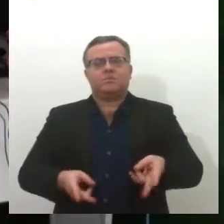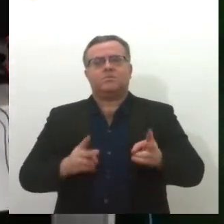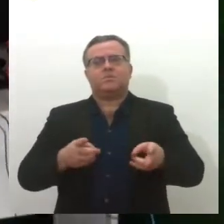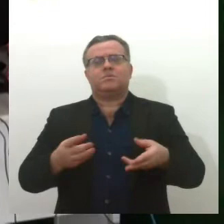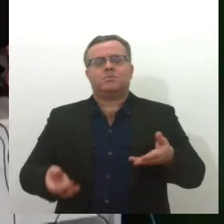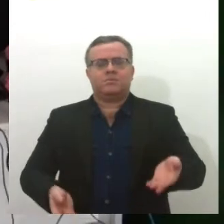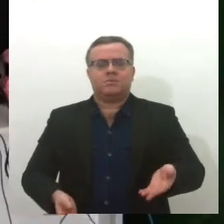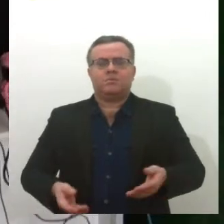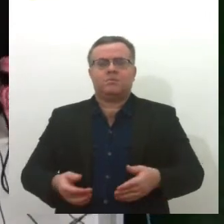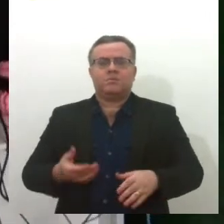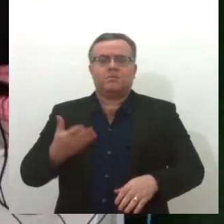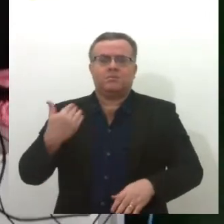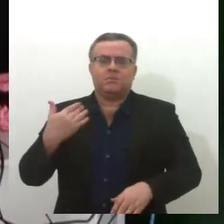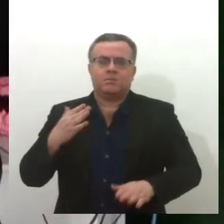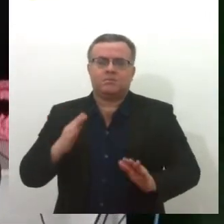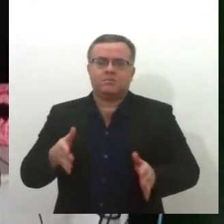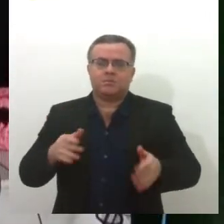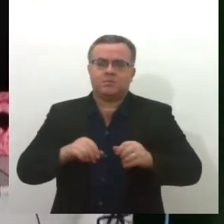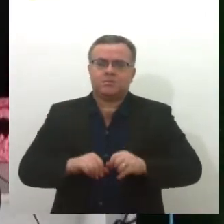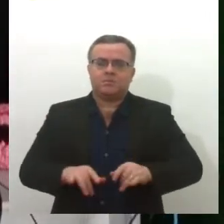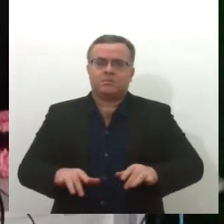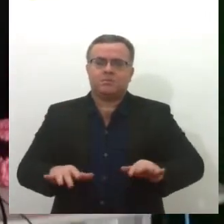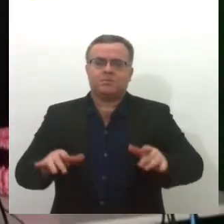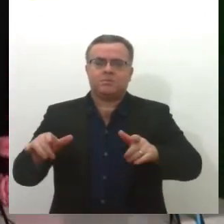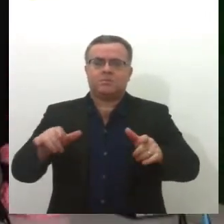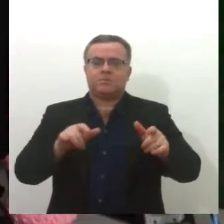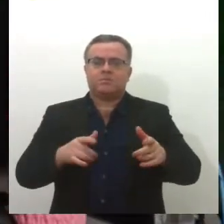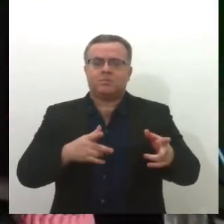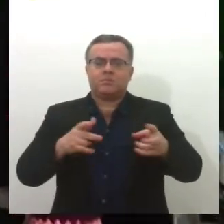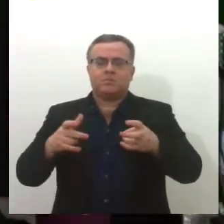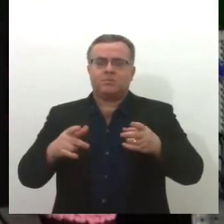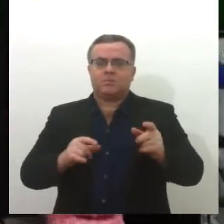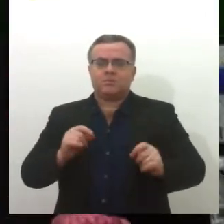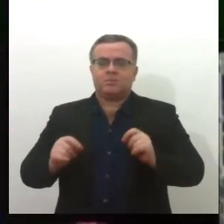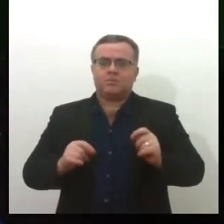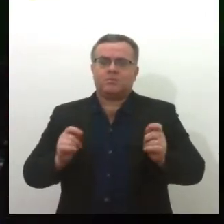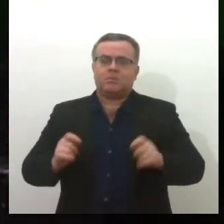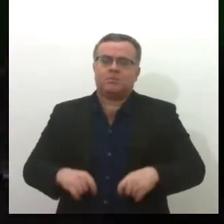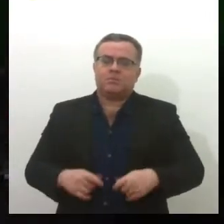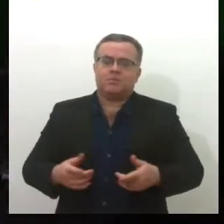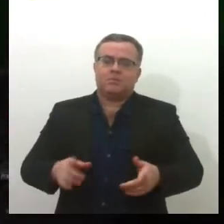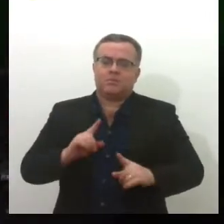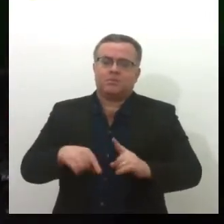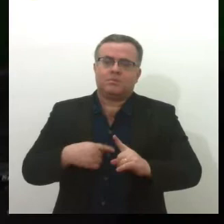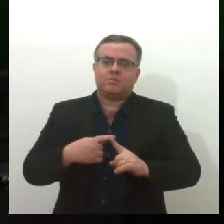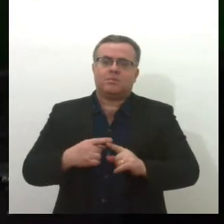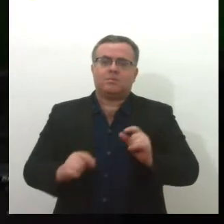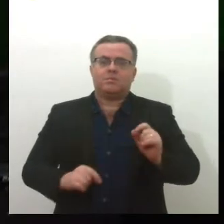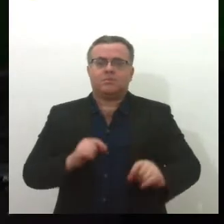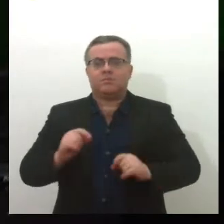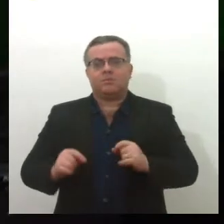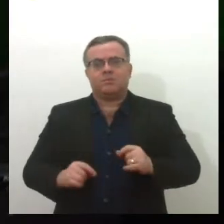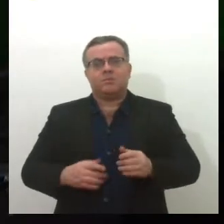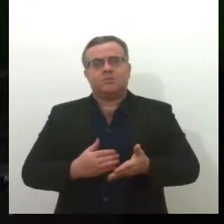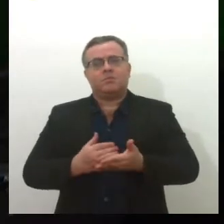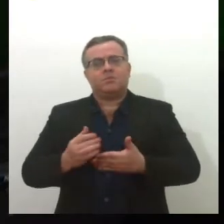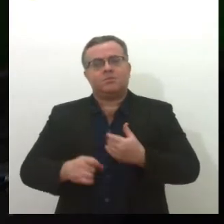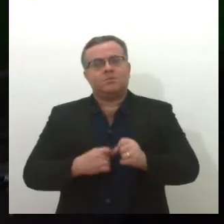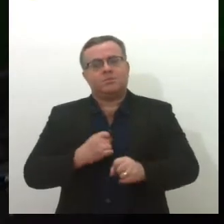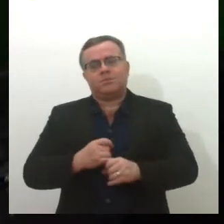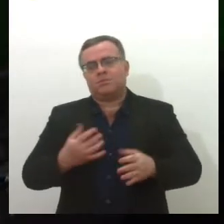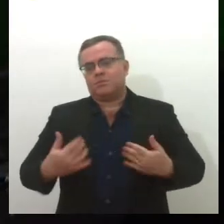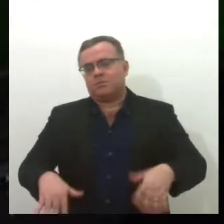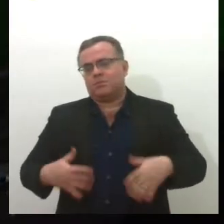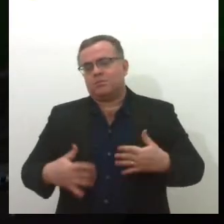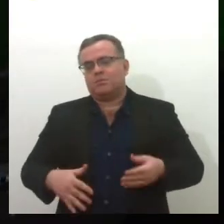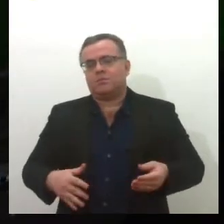fazemos o levantamento de infestação do Aedes aegypti e percebemos já esse aumento. No início do ano tivemos o índice em 2